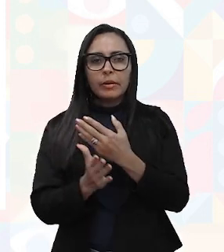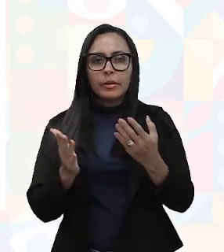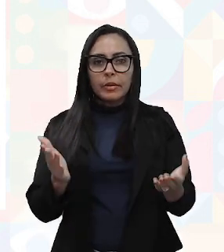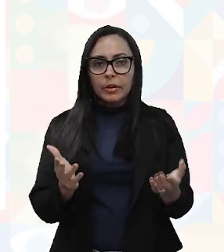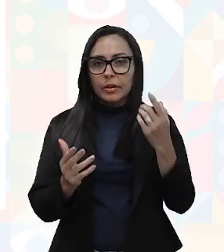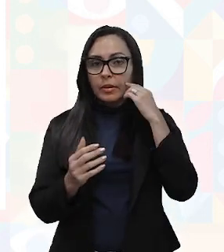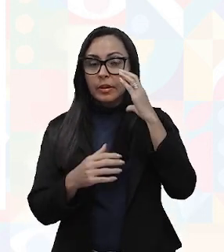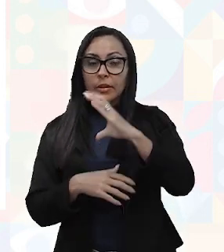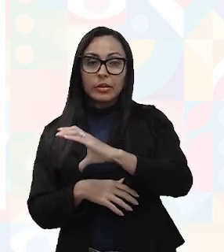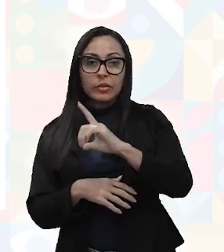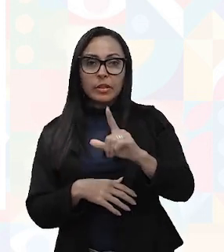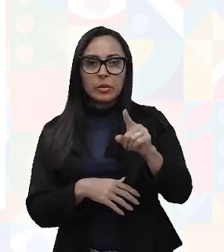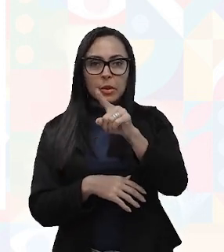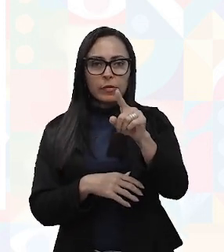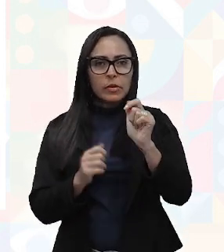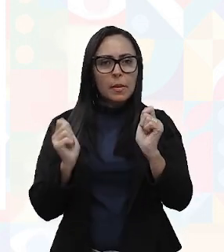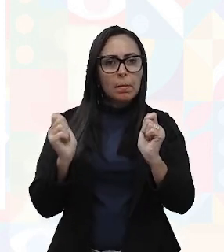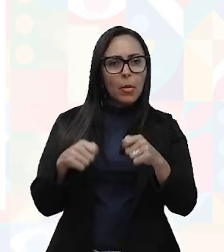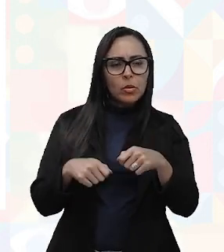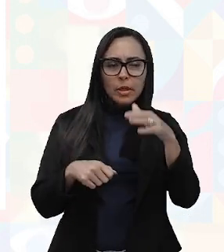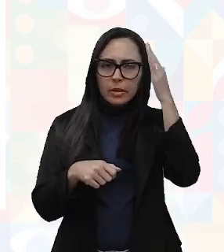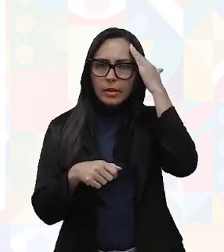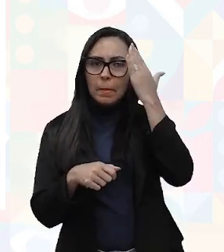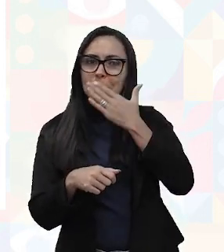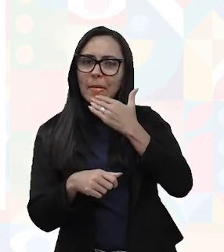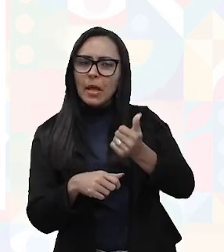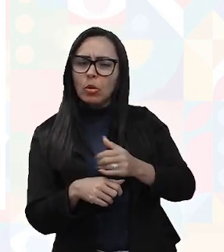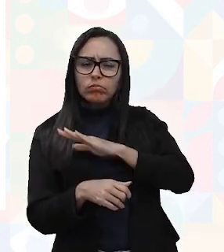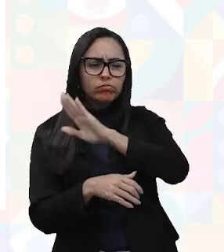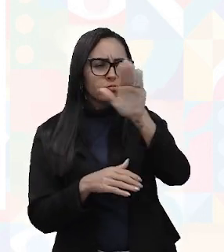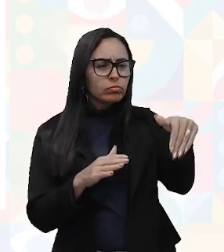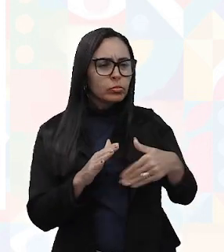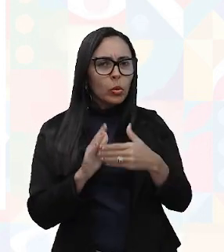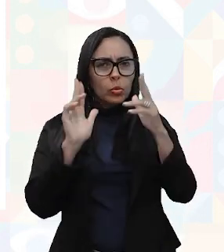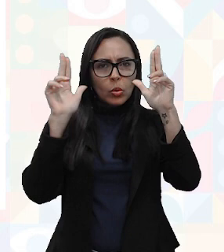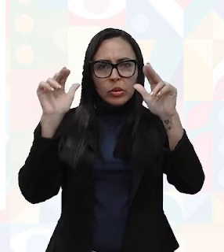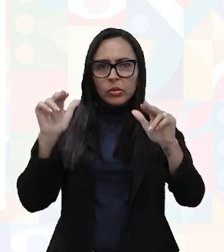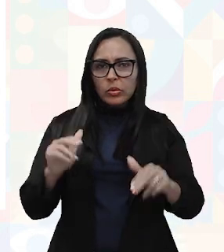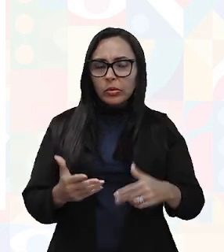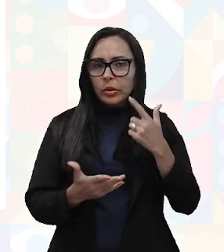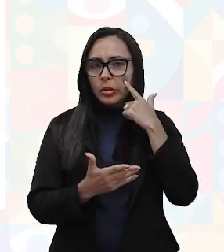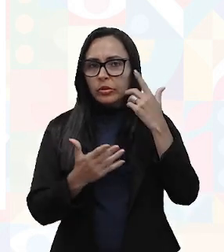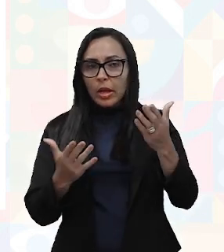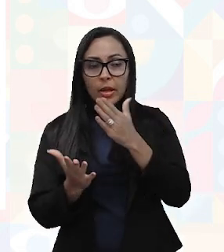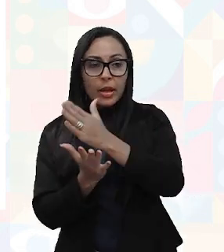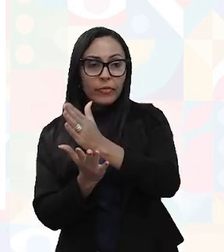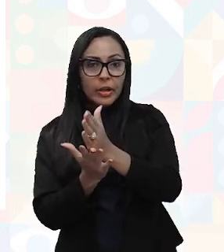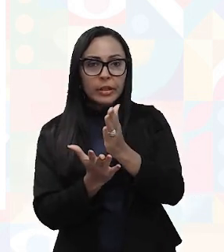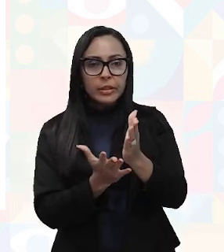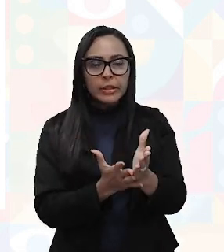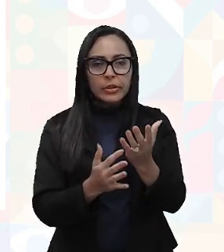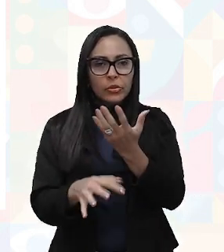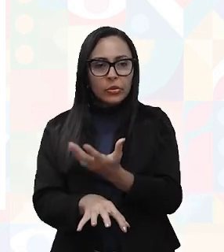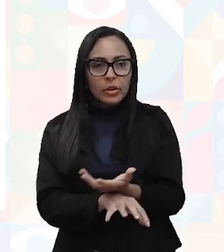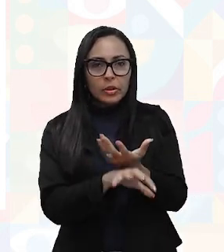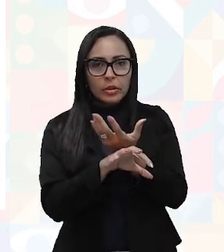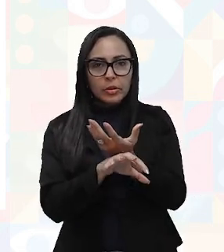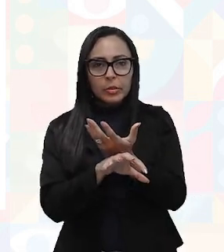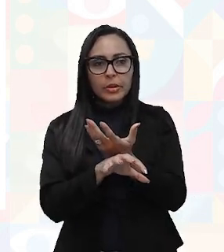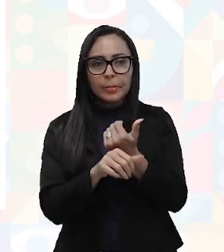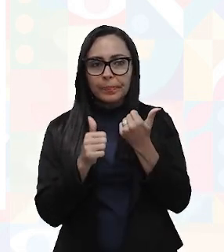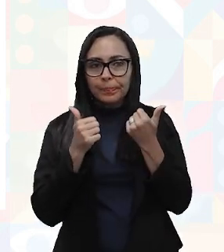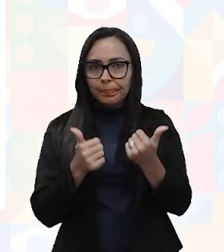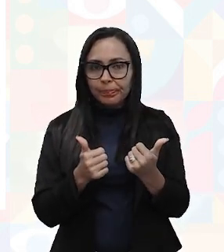classificações, para que você possa ter um entendimento mais geral ao que está se referindo a nossa disciplina de Ergonomia,